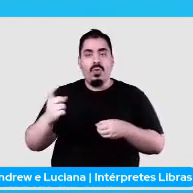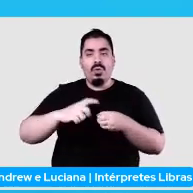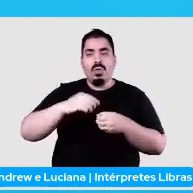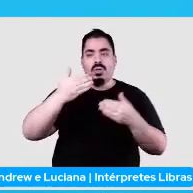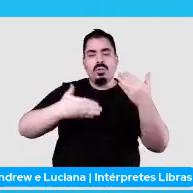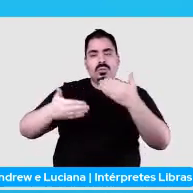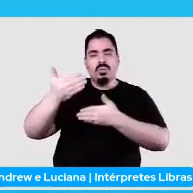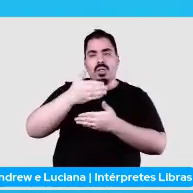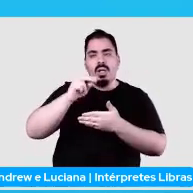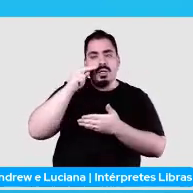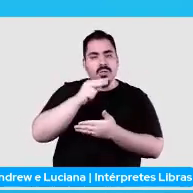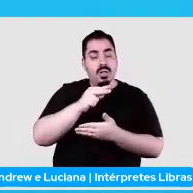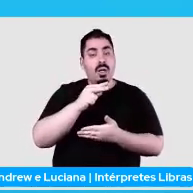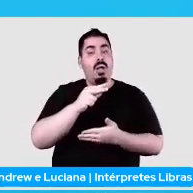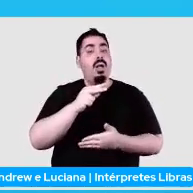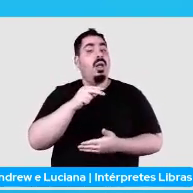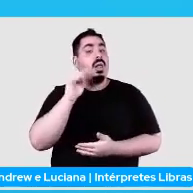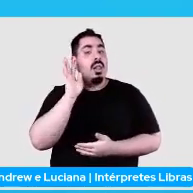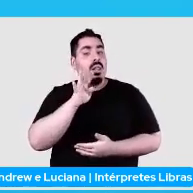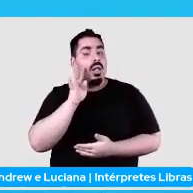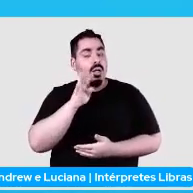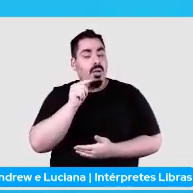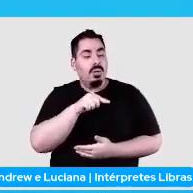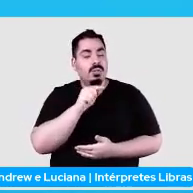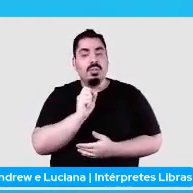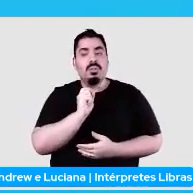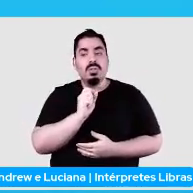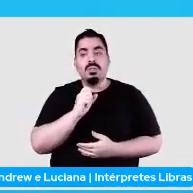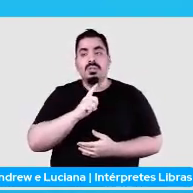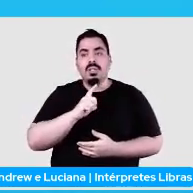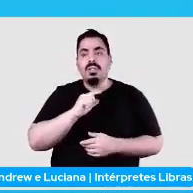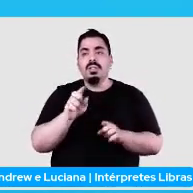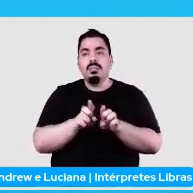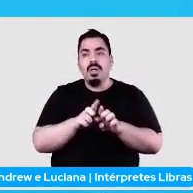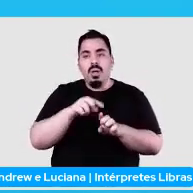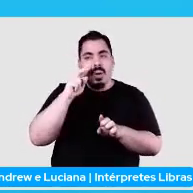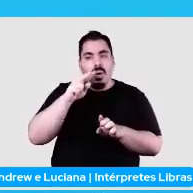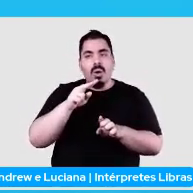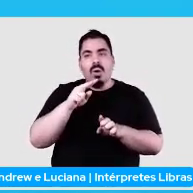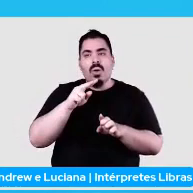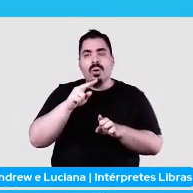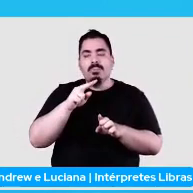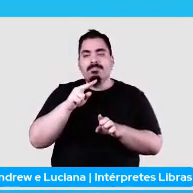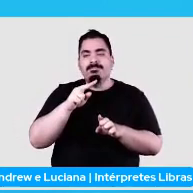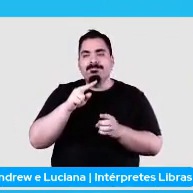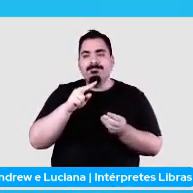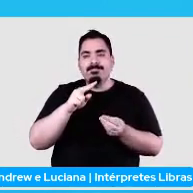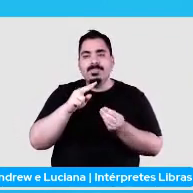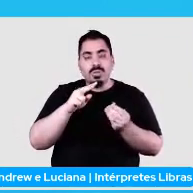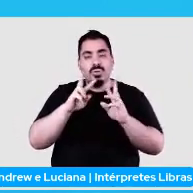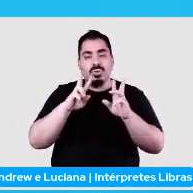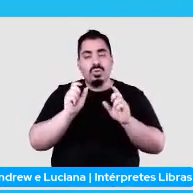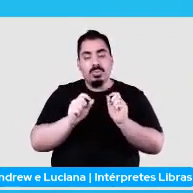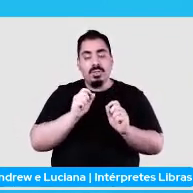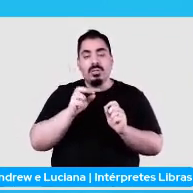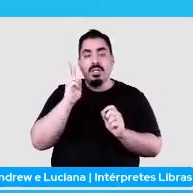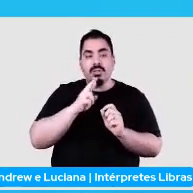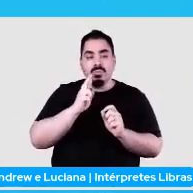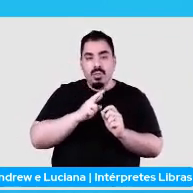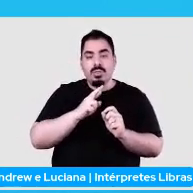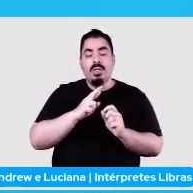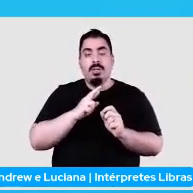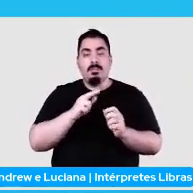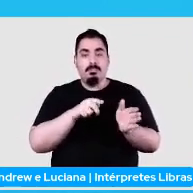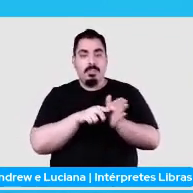é bem legalzinho, porque tinha até o bichinho, que é essa questão de resposta e pergunta, né? Tá,